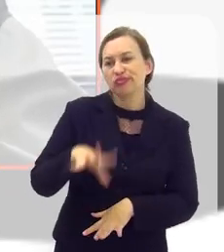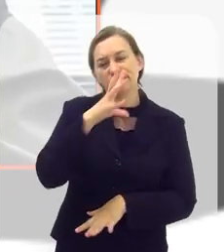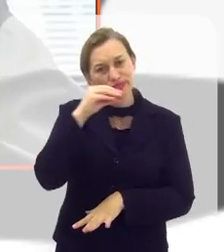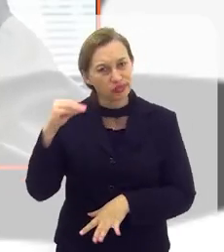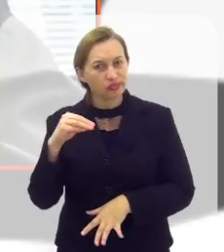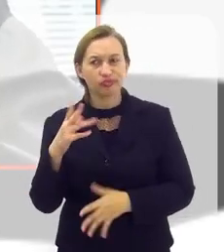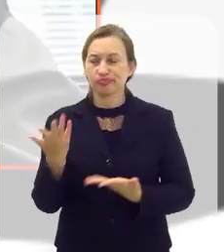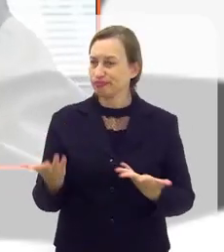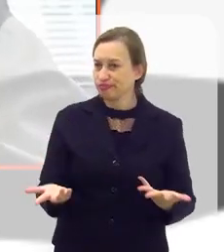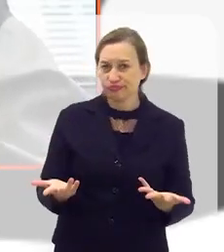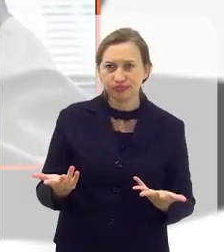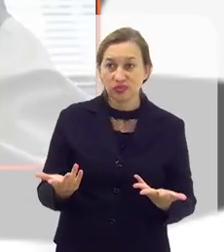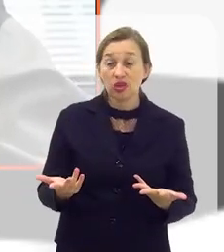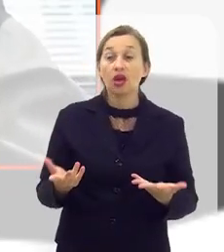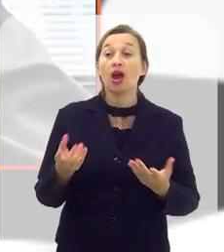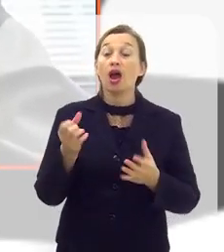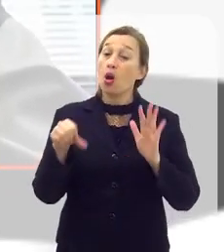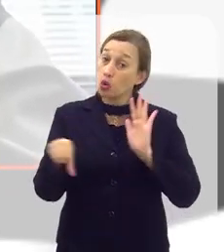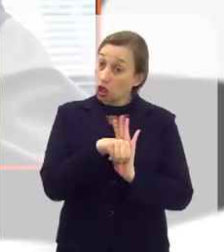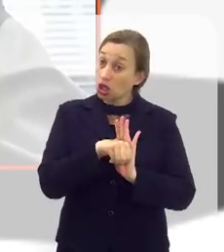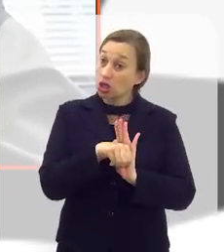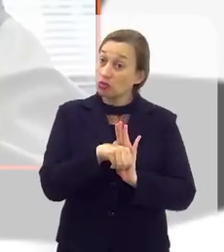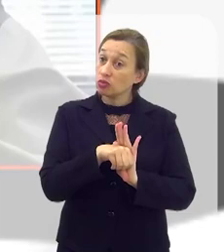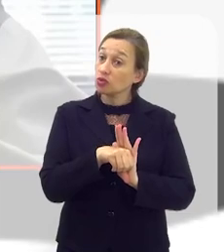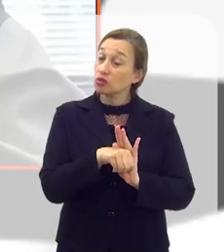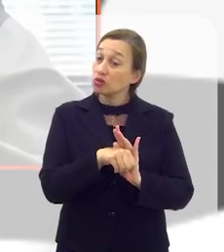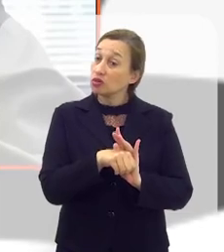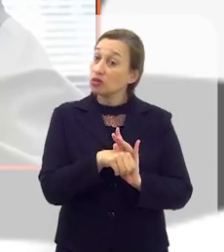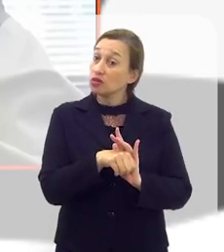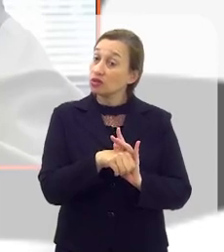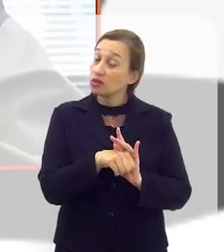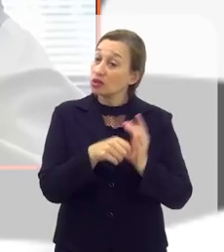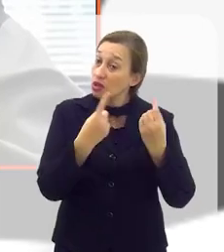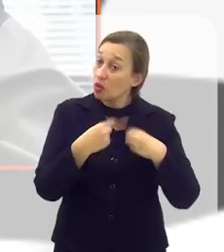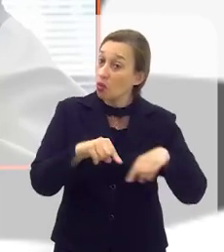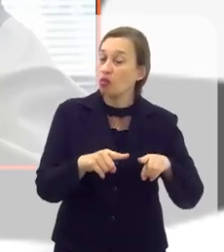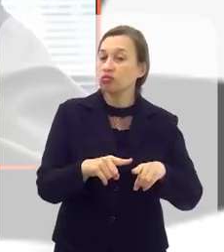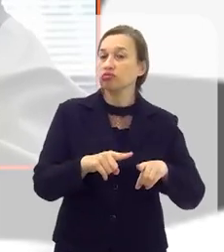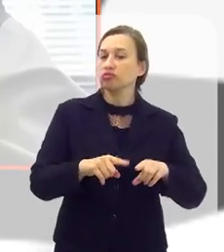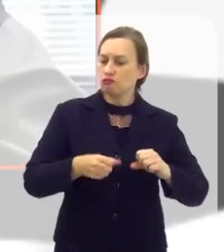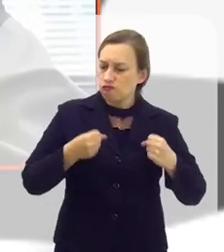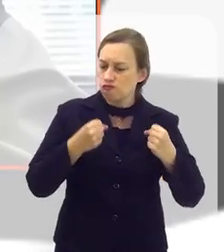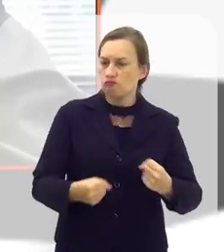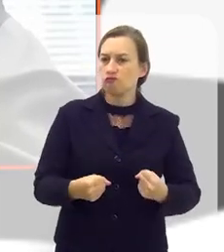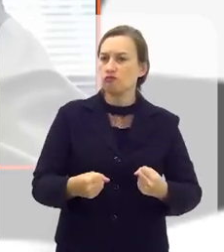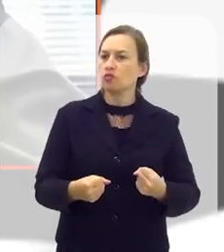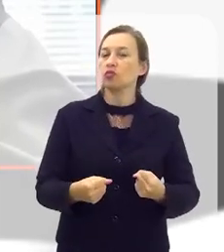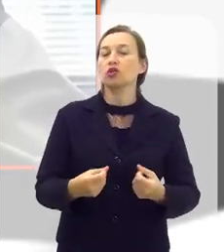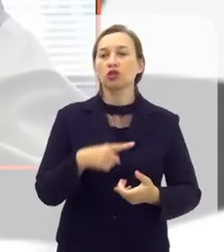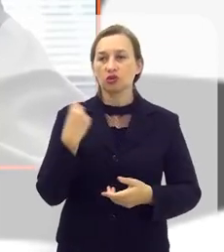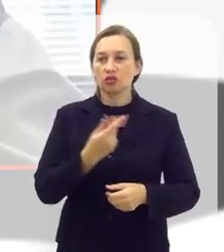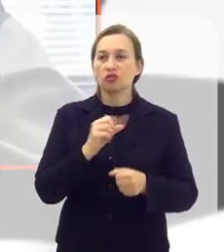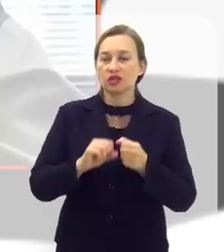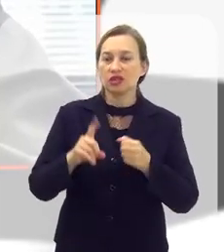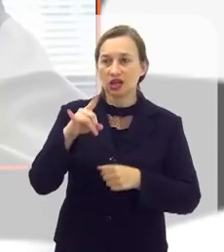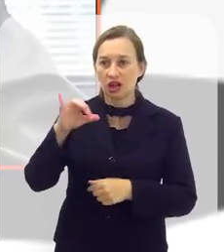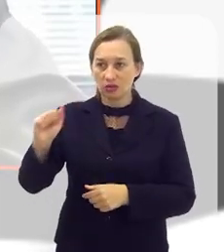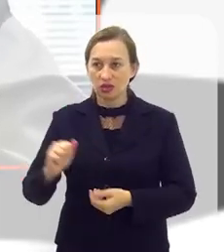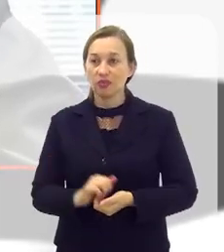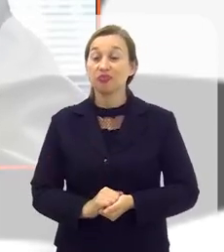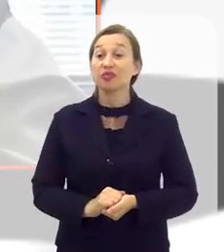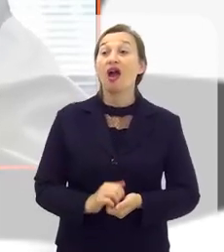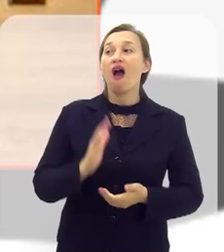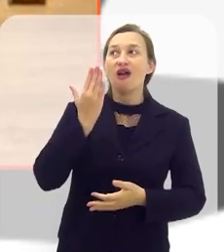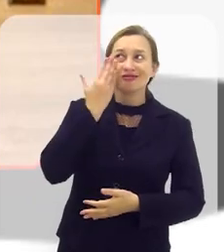com criança e adolescente é um crime que tem que ser combatido com muita dureza. E nós estamos fazendo isso. Cláudio.